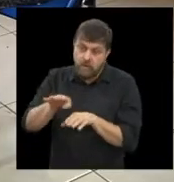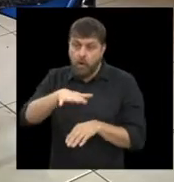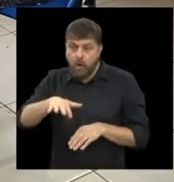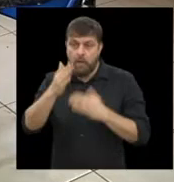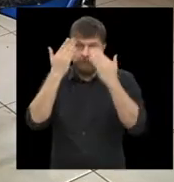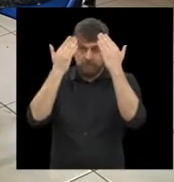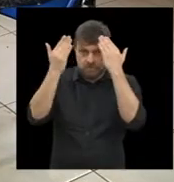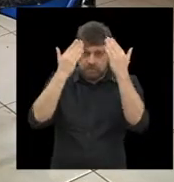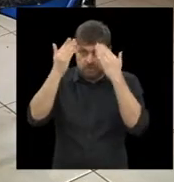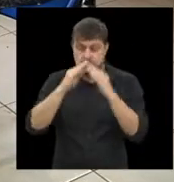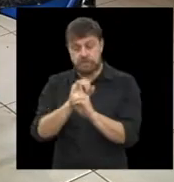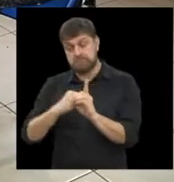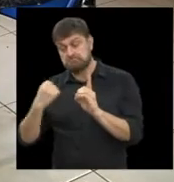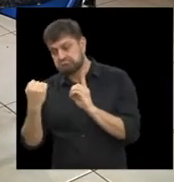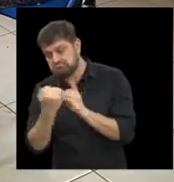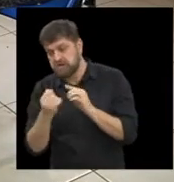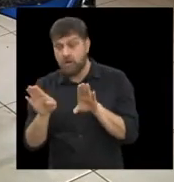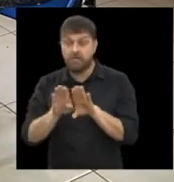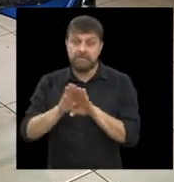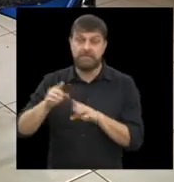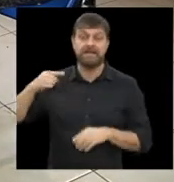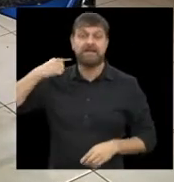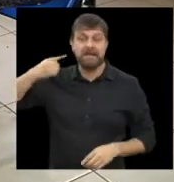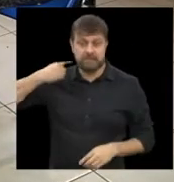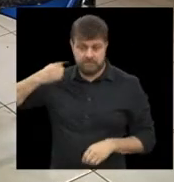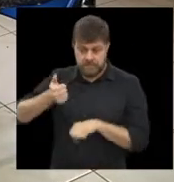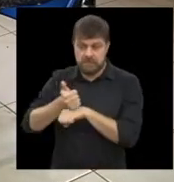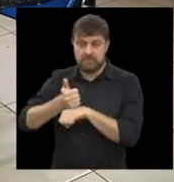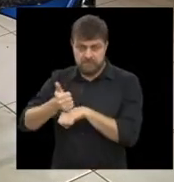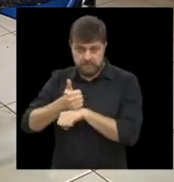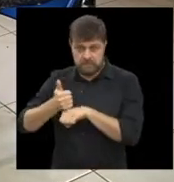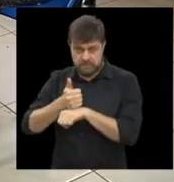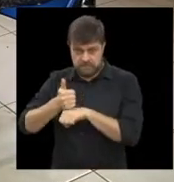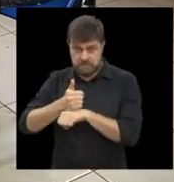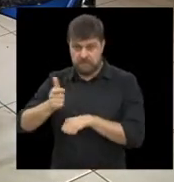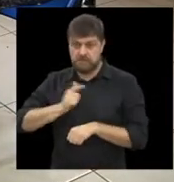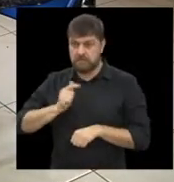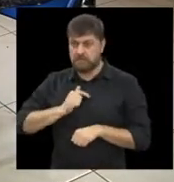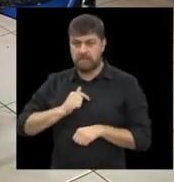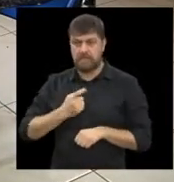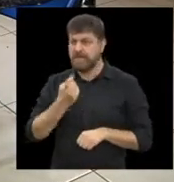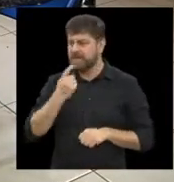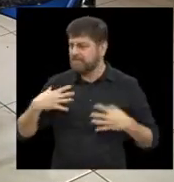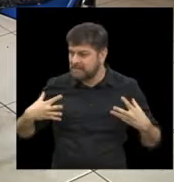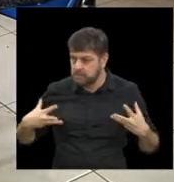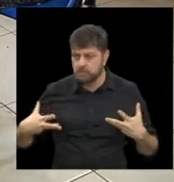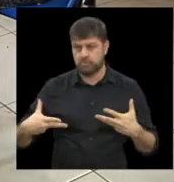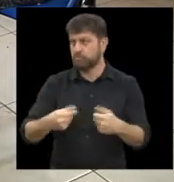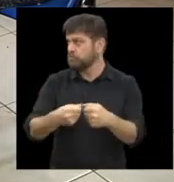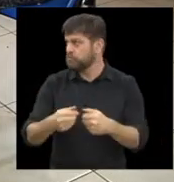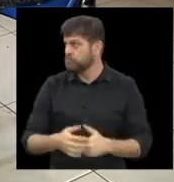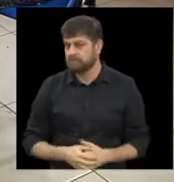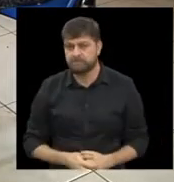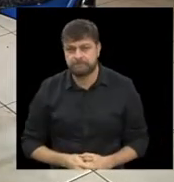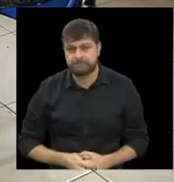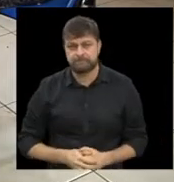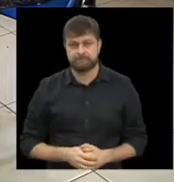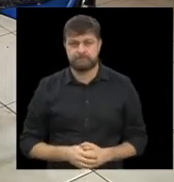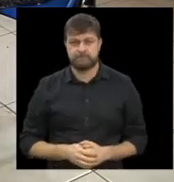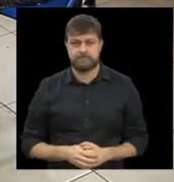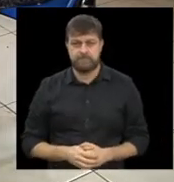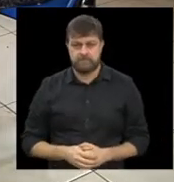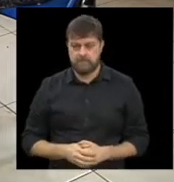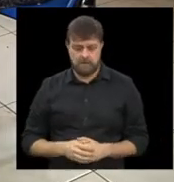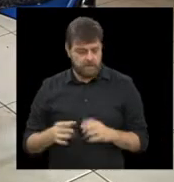ou na área da jurídica, ela atende o município inteiro. Atende todo o município. Portas abertas para a população.